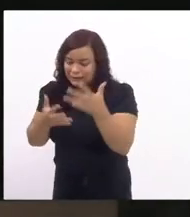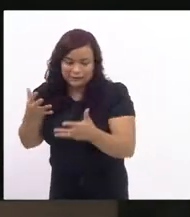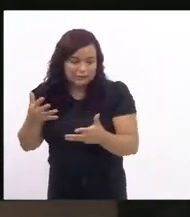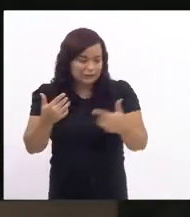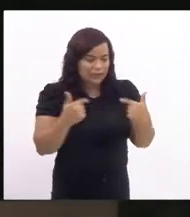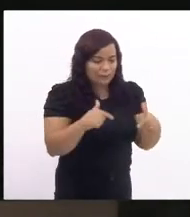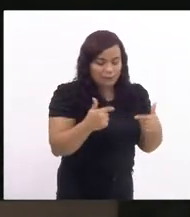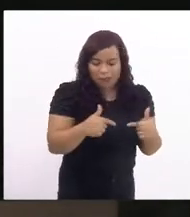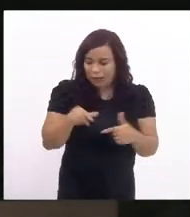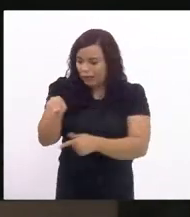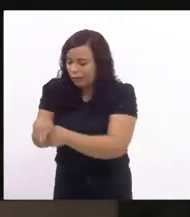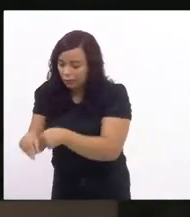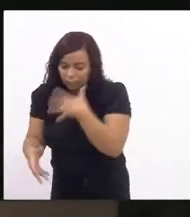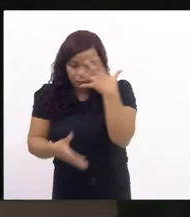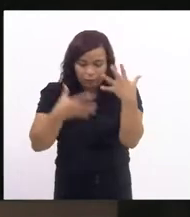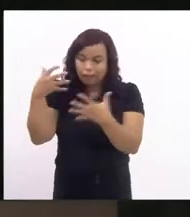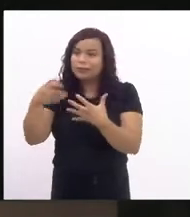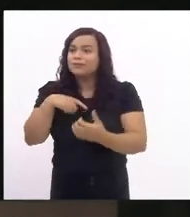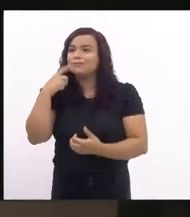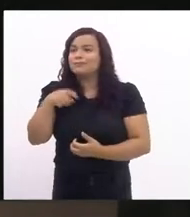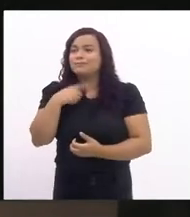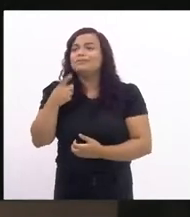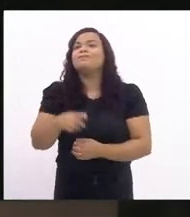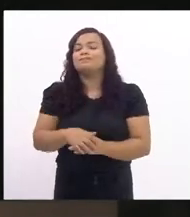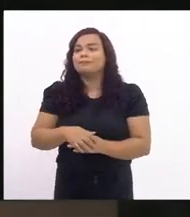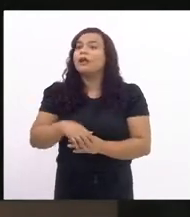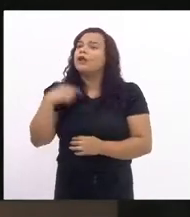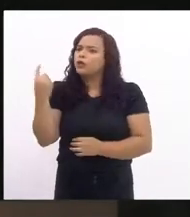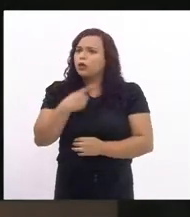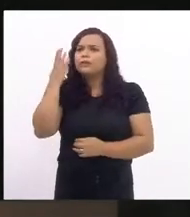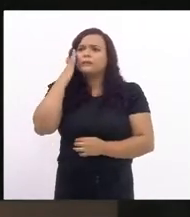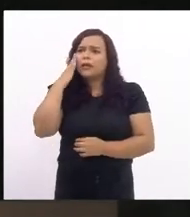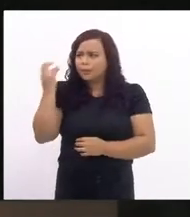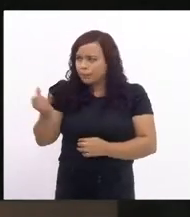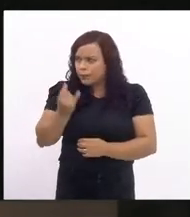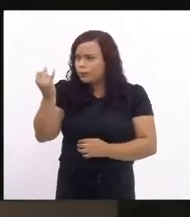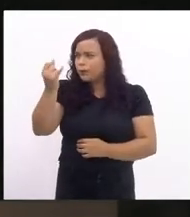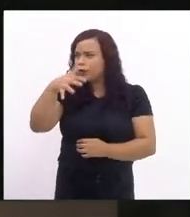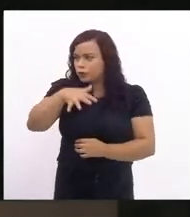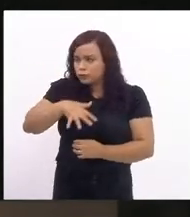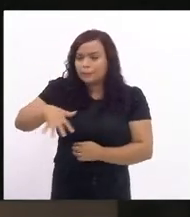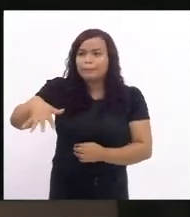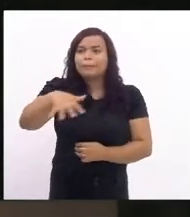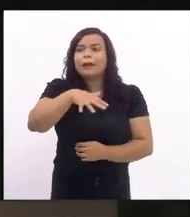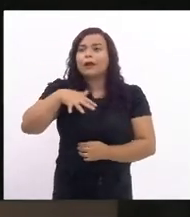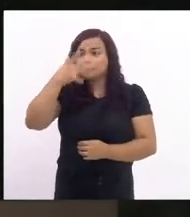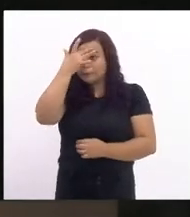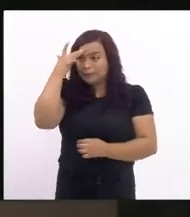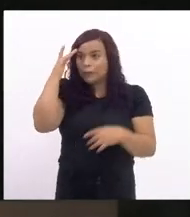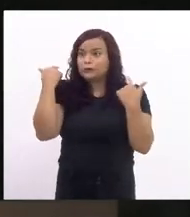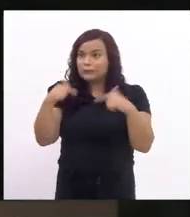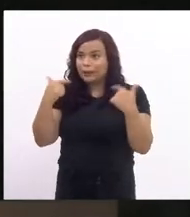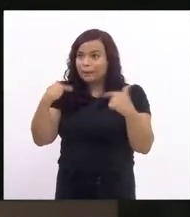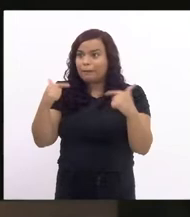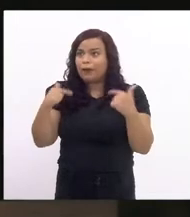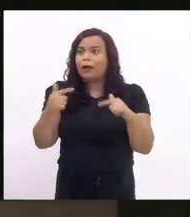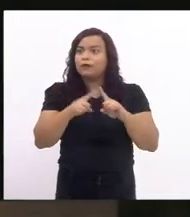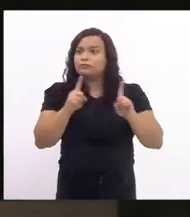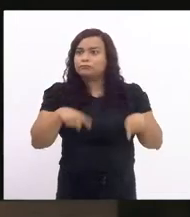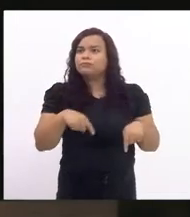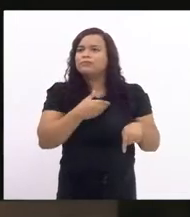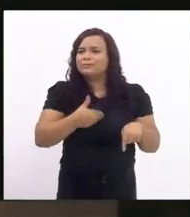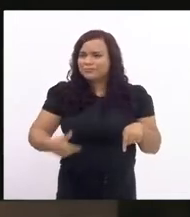não só as servidoras possam deixar seus filhos e filhas mas também as mulheres que